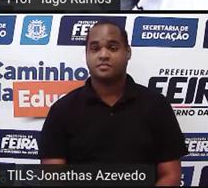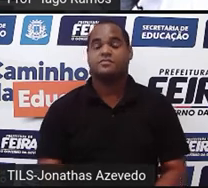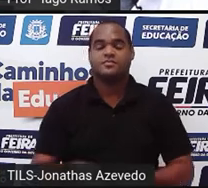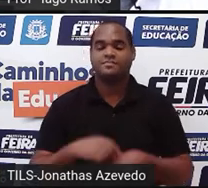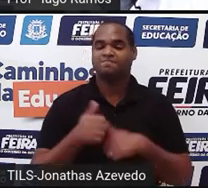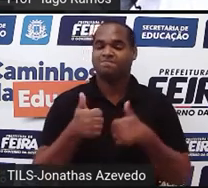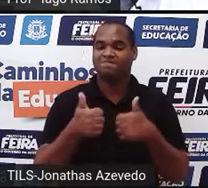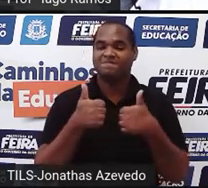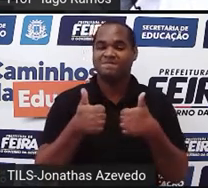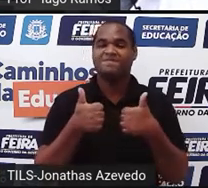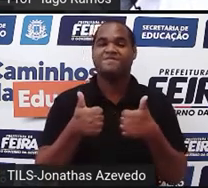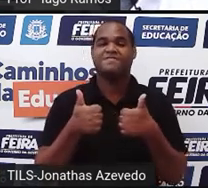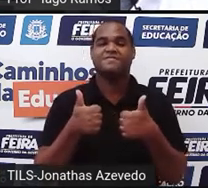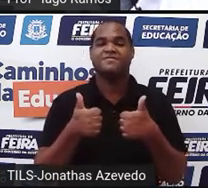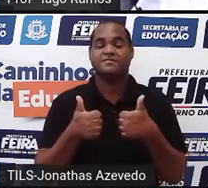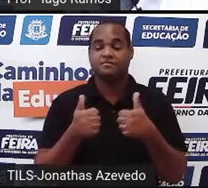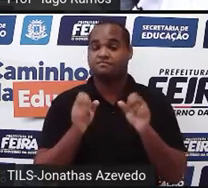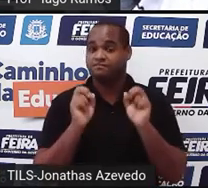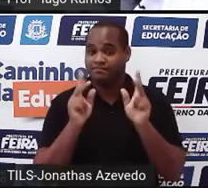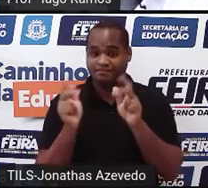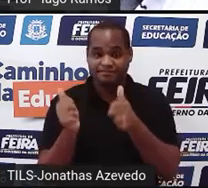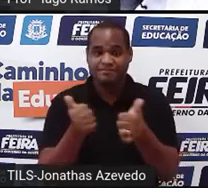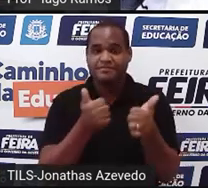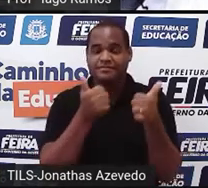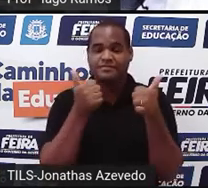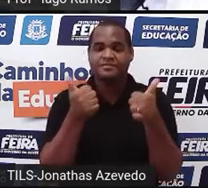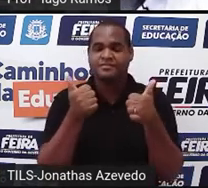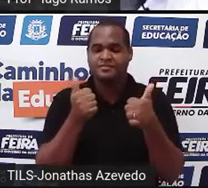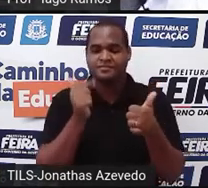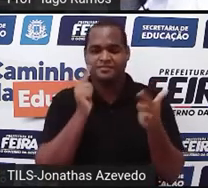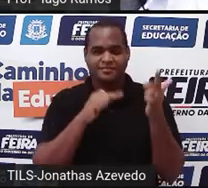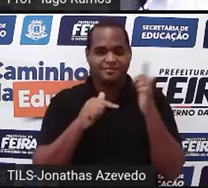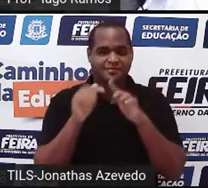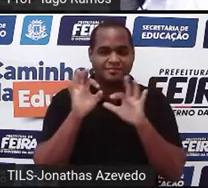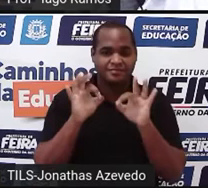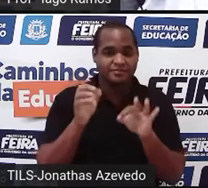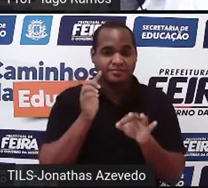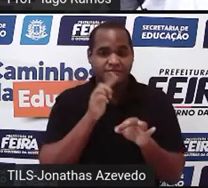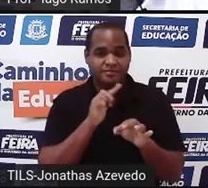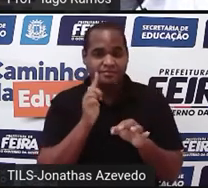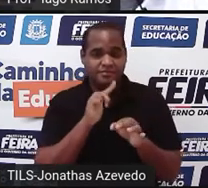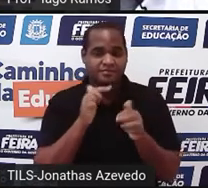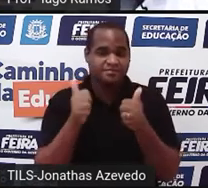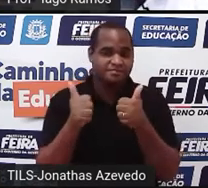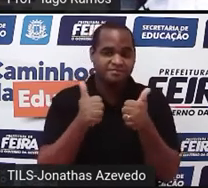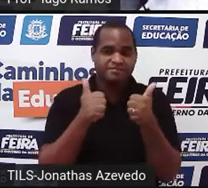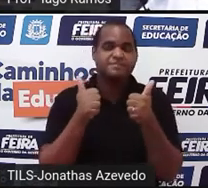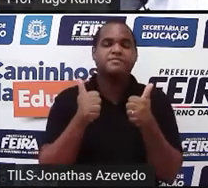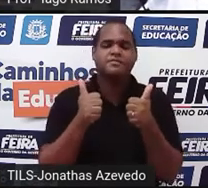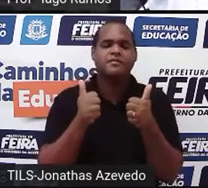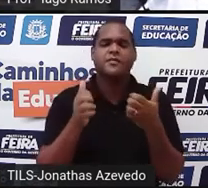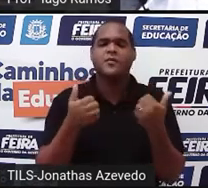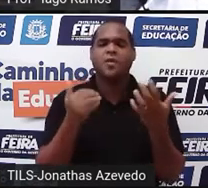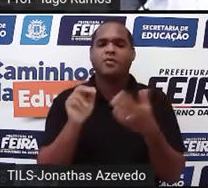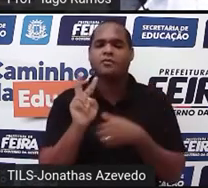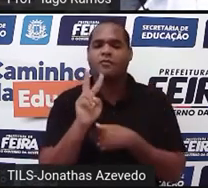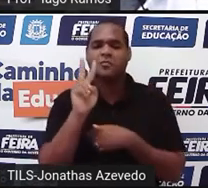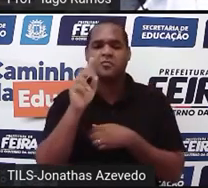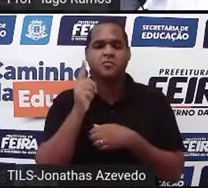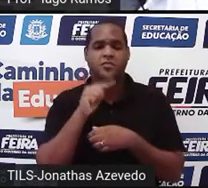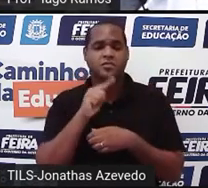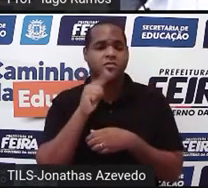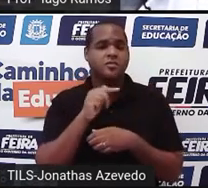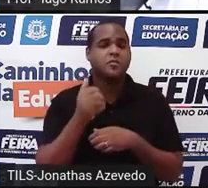Prontinho. Belezinha. Resolveu o sistema. Qual foi o valor de x que você